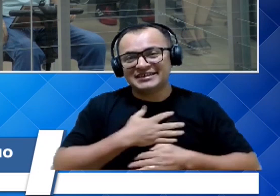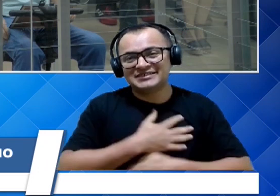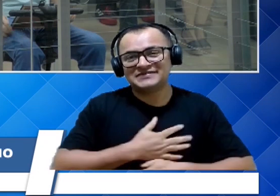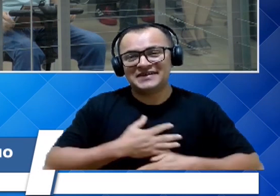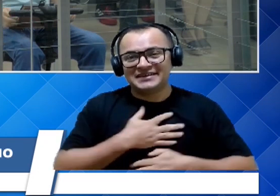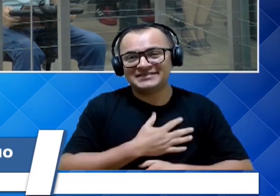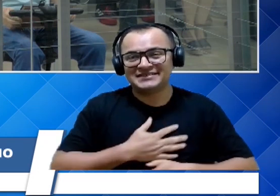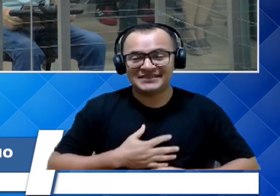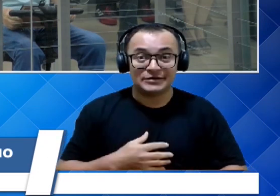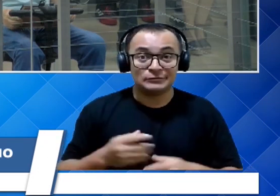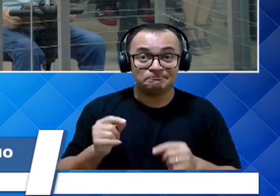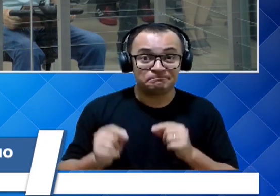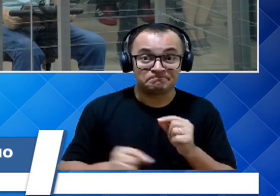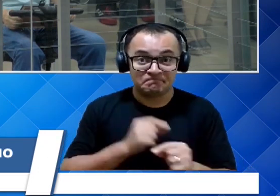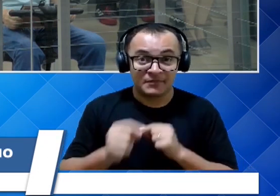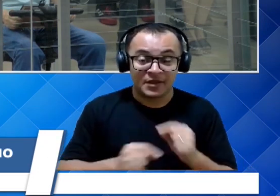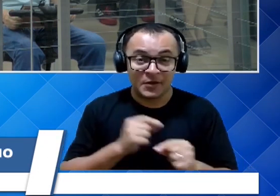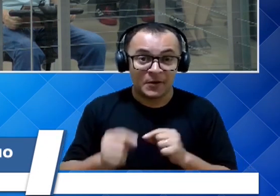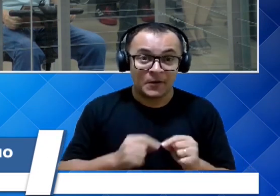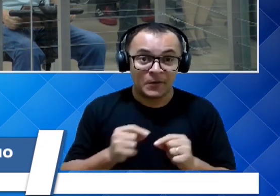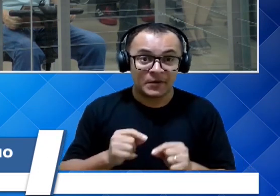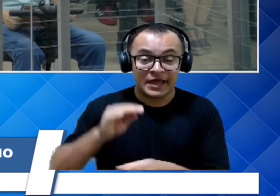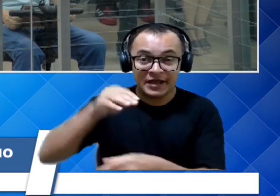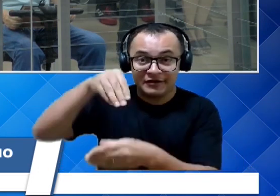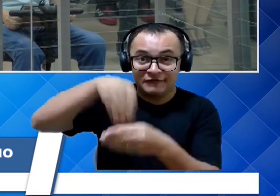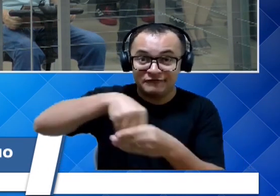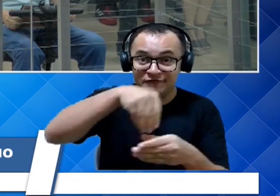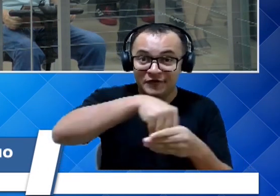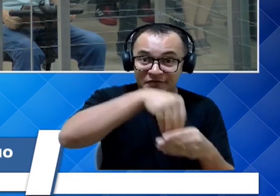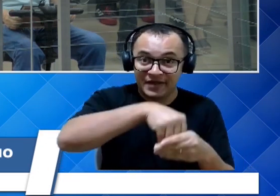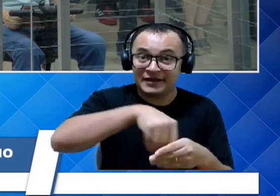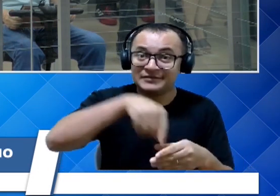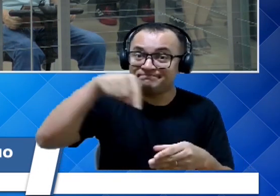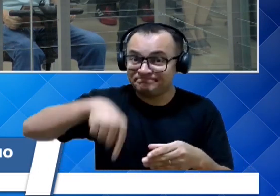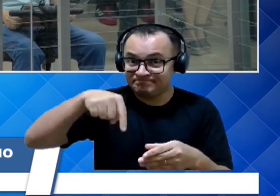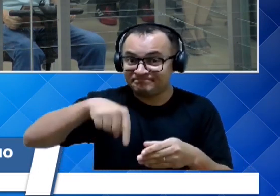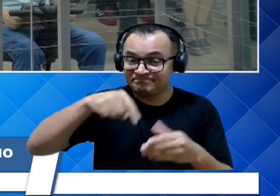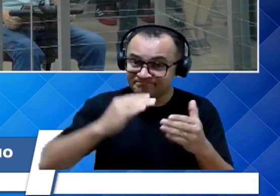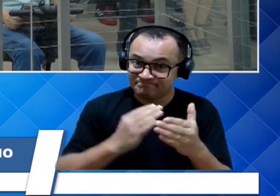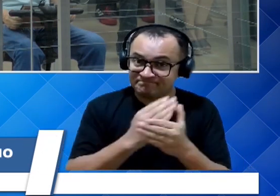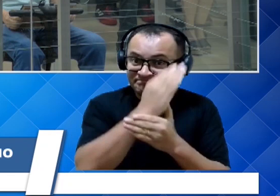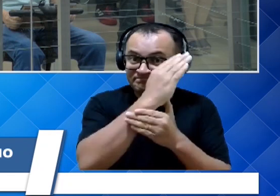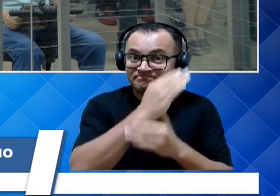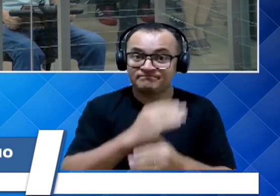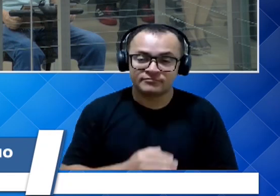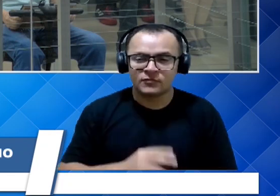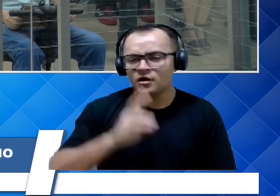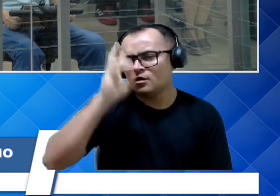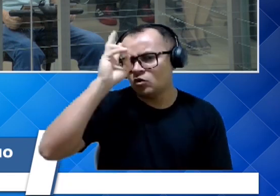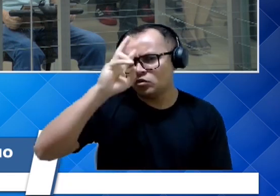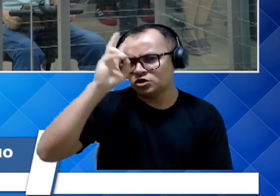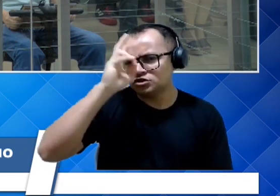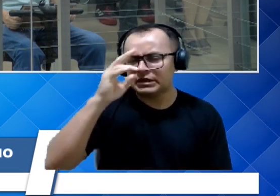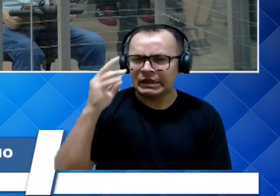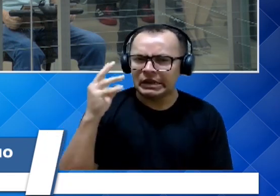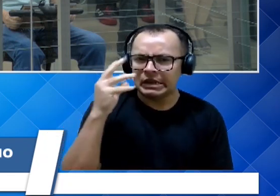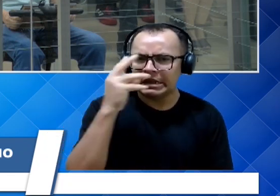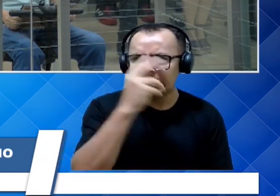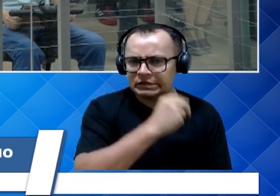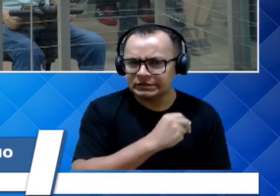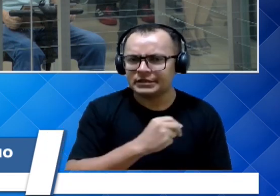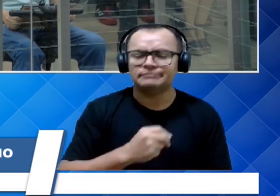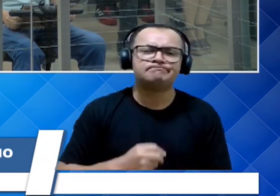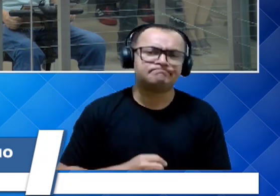votar favoravelmente a uma pessoa que tem uma história como essa e um legado como esse. Portanto,